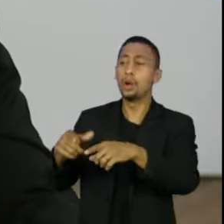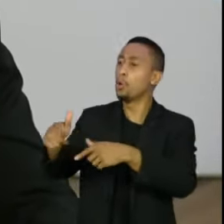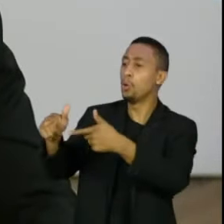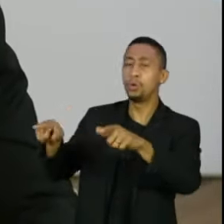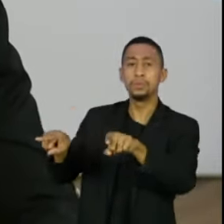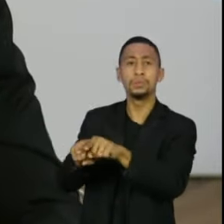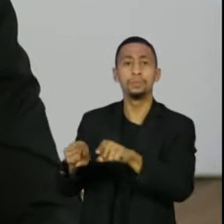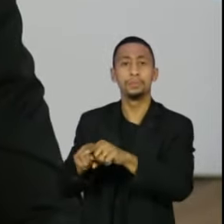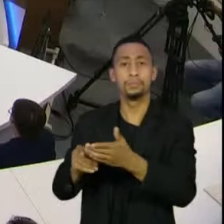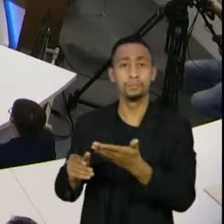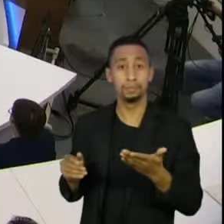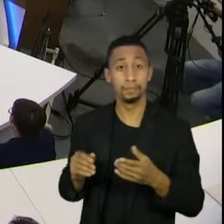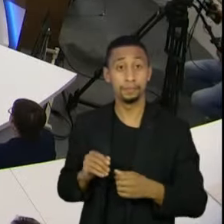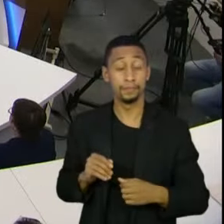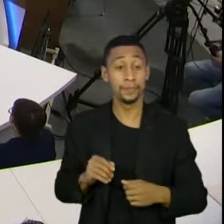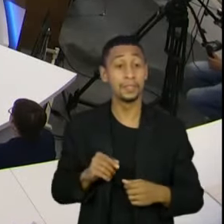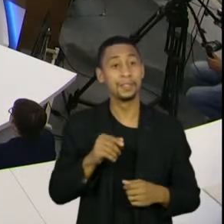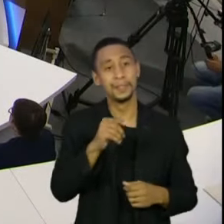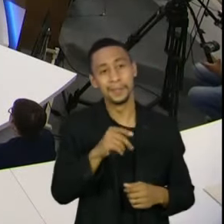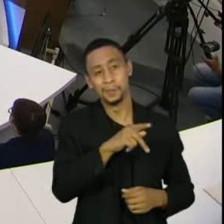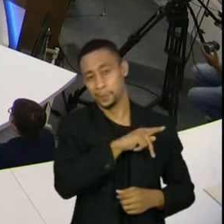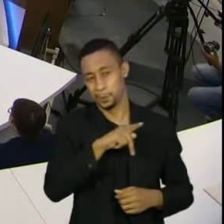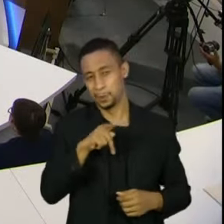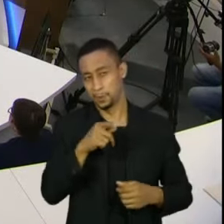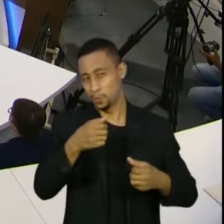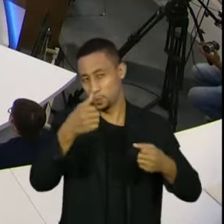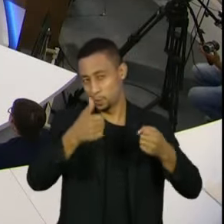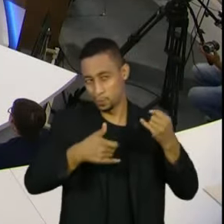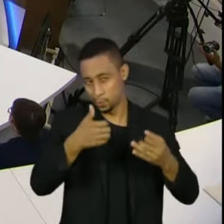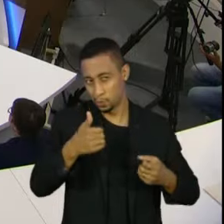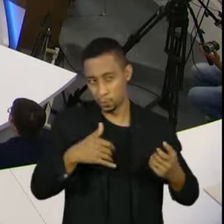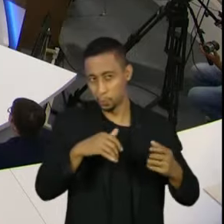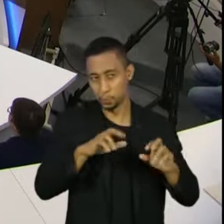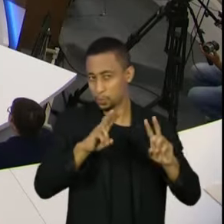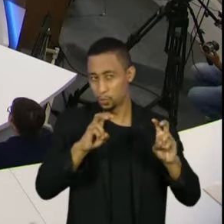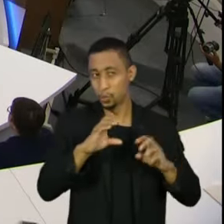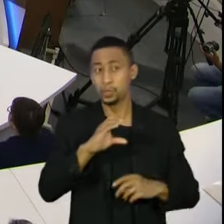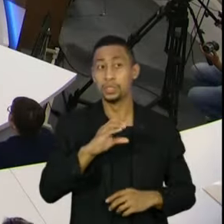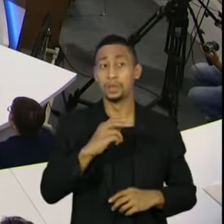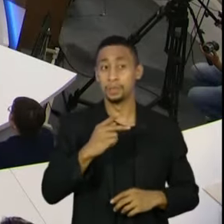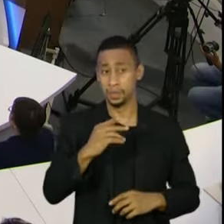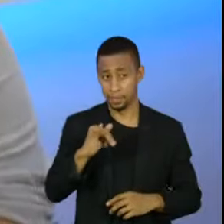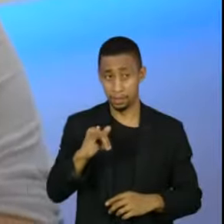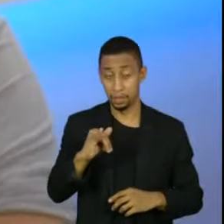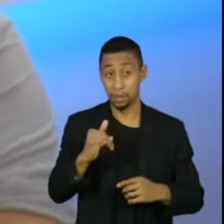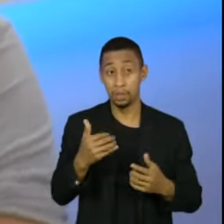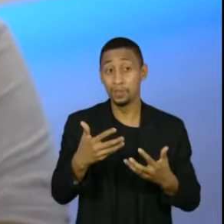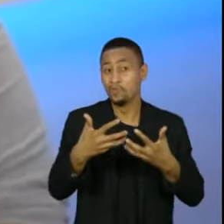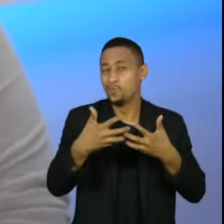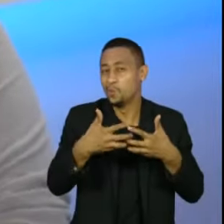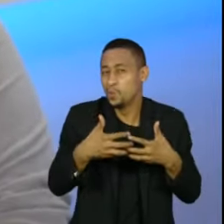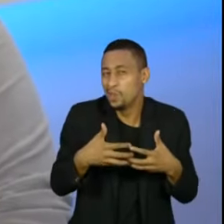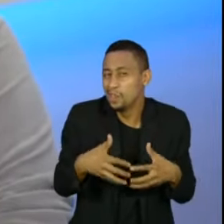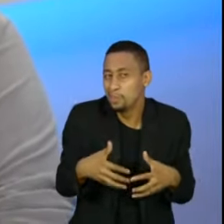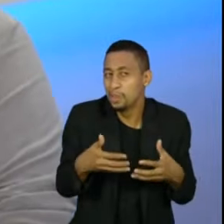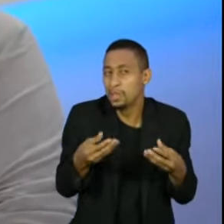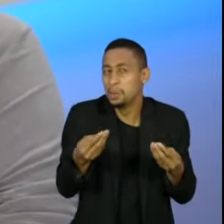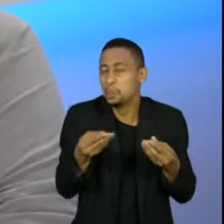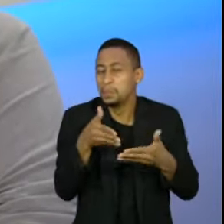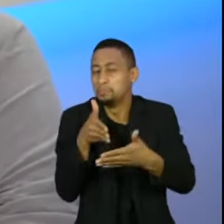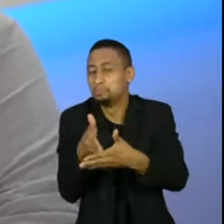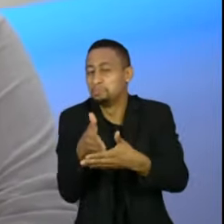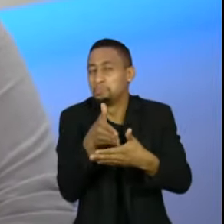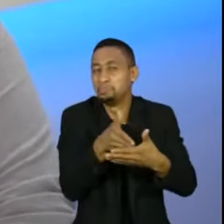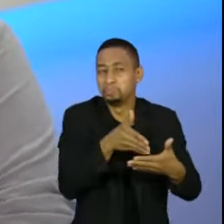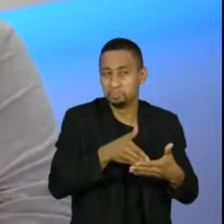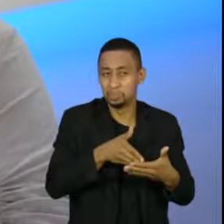Conselho de Ética. Presidente, o senhor falou, quando a gente discutiu a questão da CPI, o senhor falou sobre essa questão do funcionamento, das limitações do funcionamento. Agora,